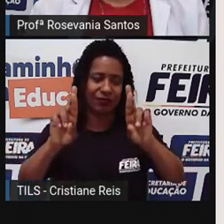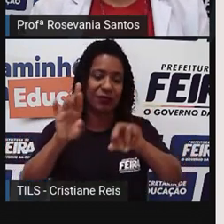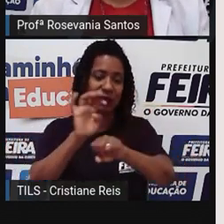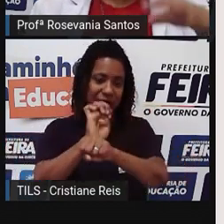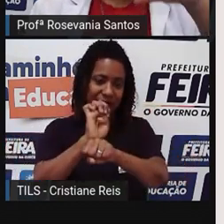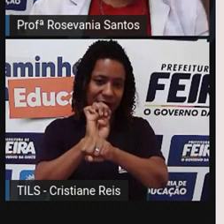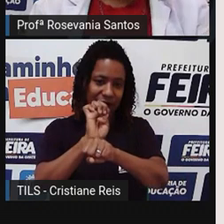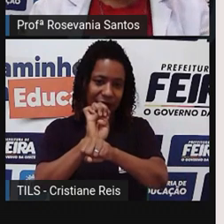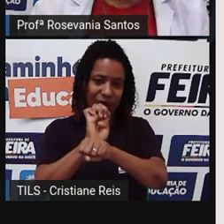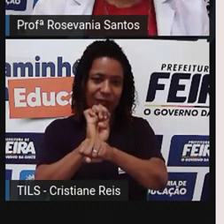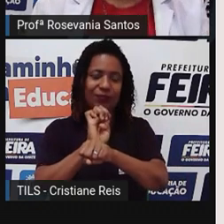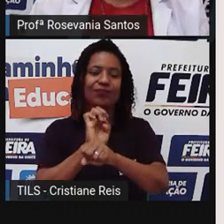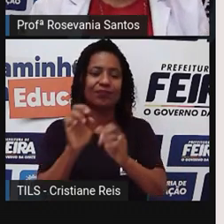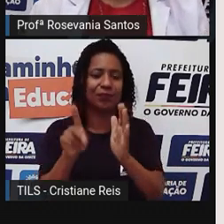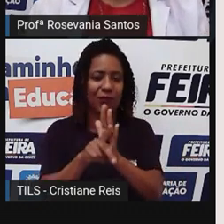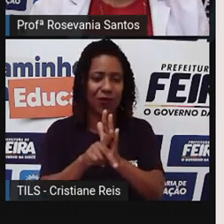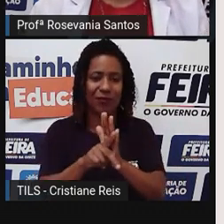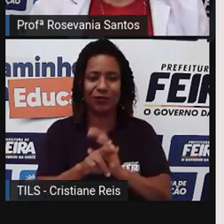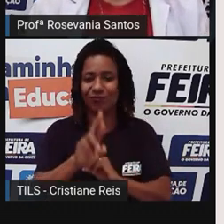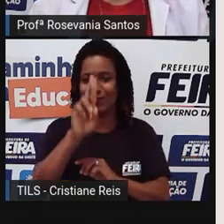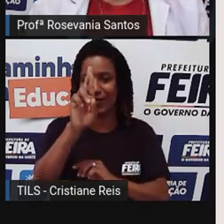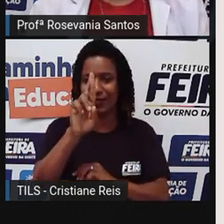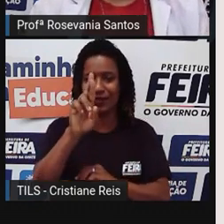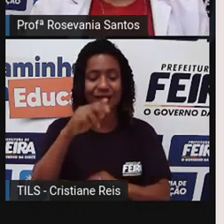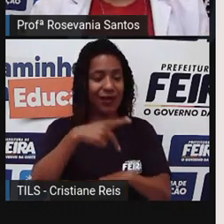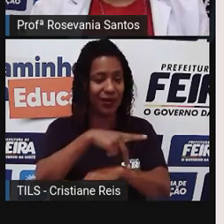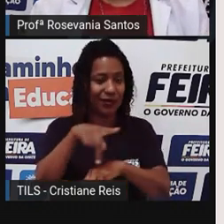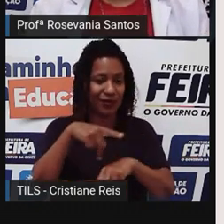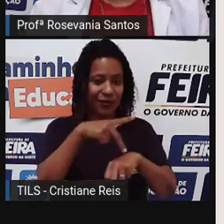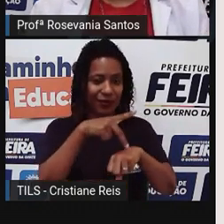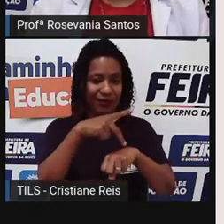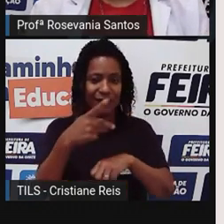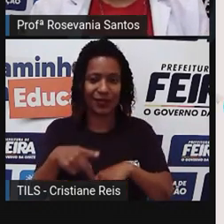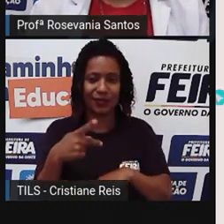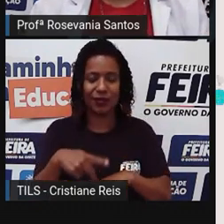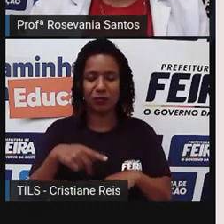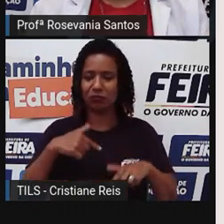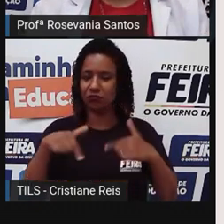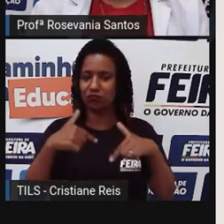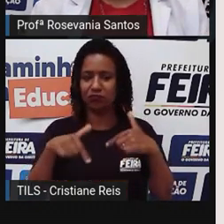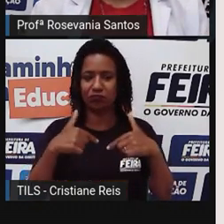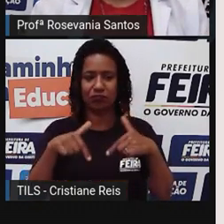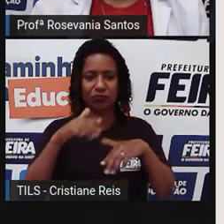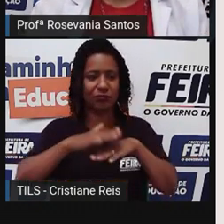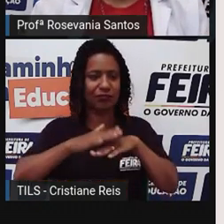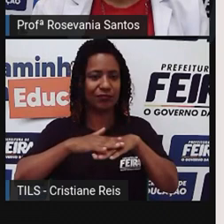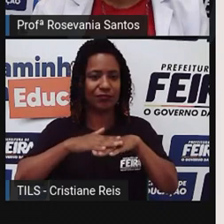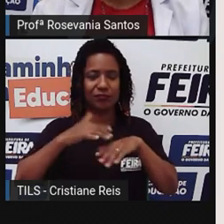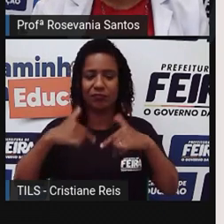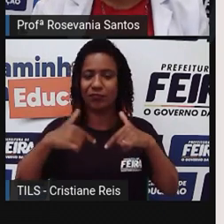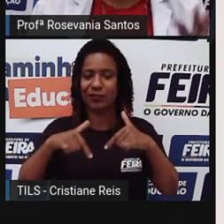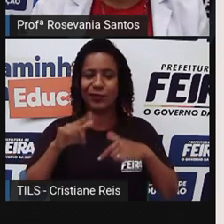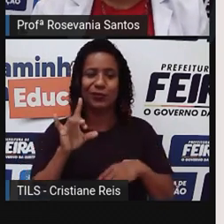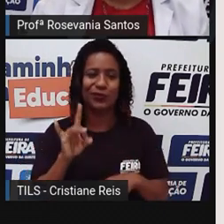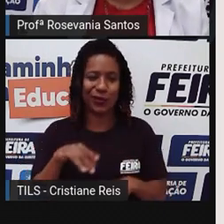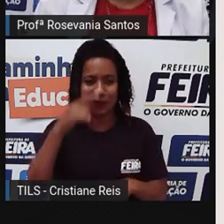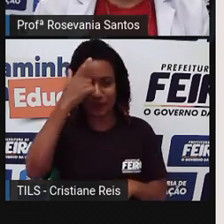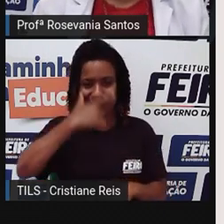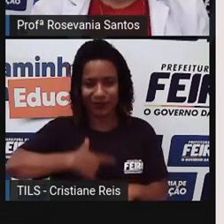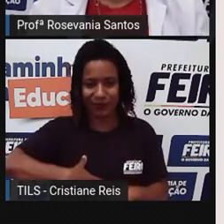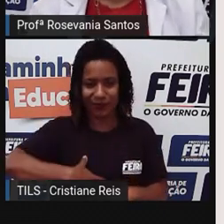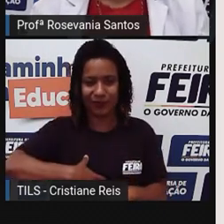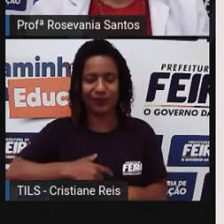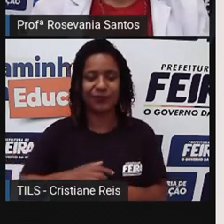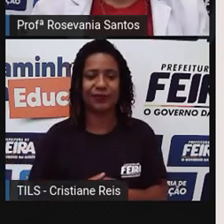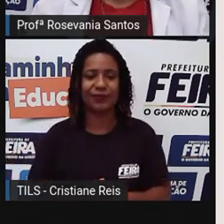Estado, né, do país. E você é só a pessoa que vai executar, né, essas funções, né, entendido aí